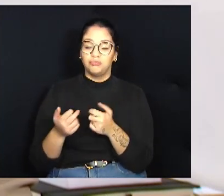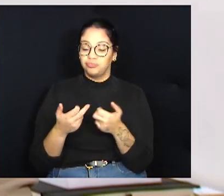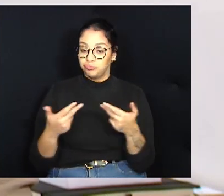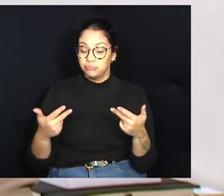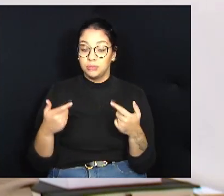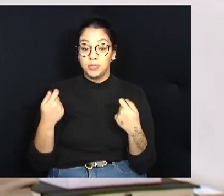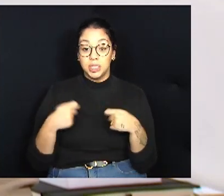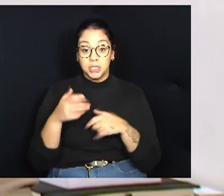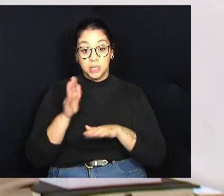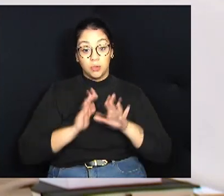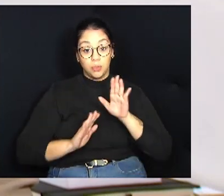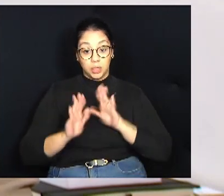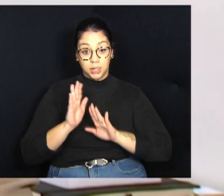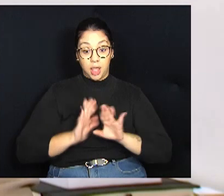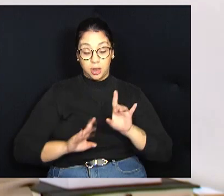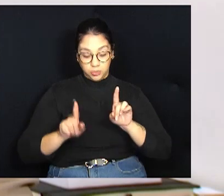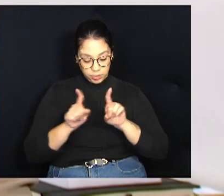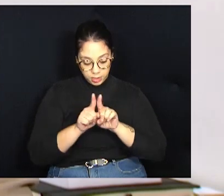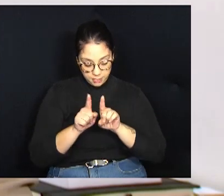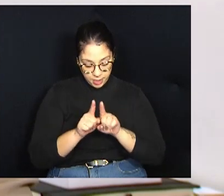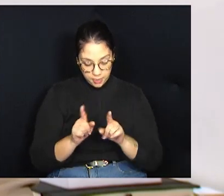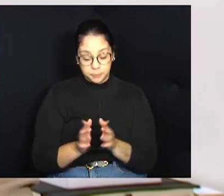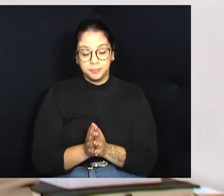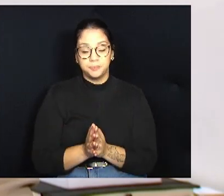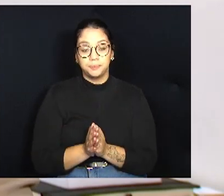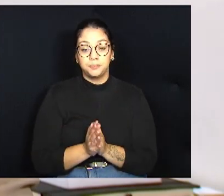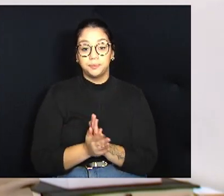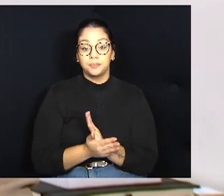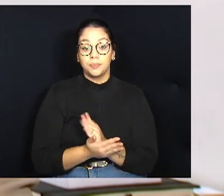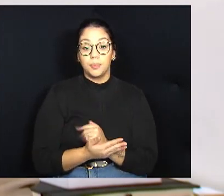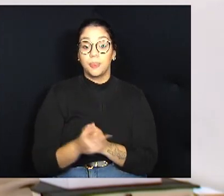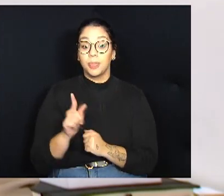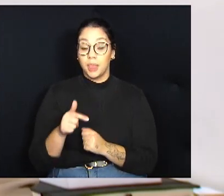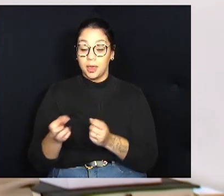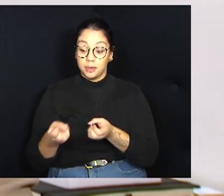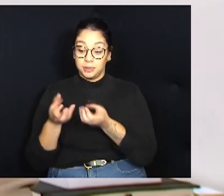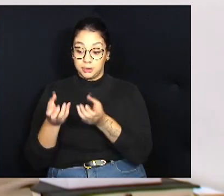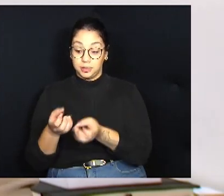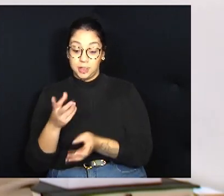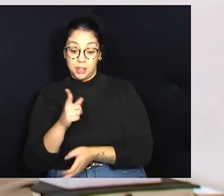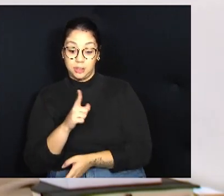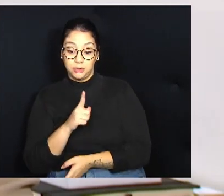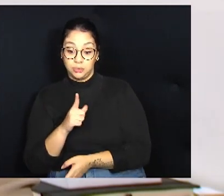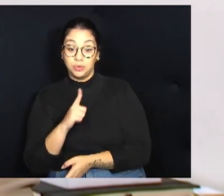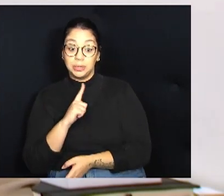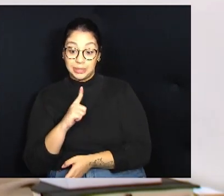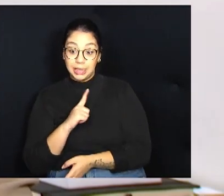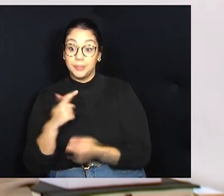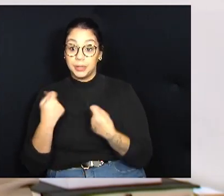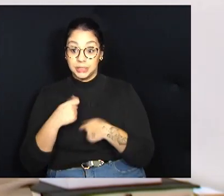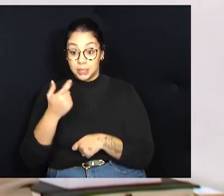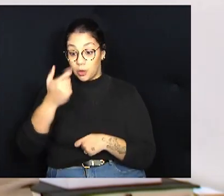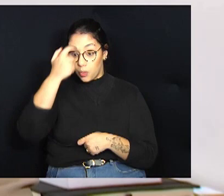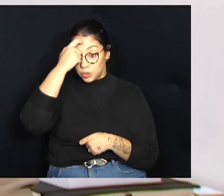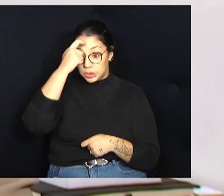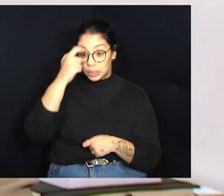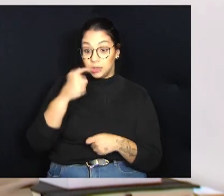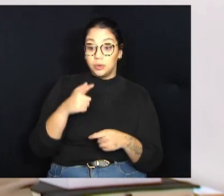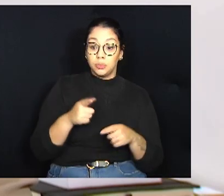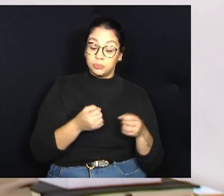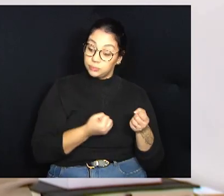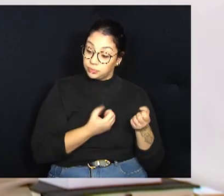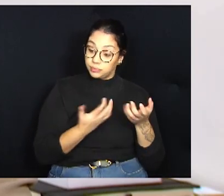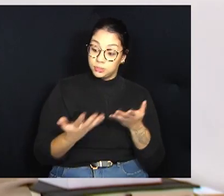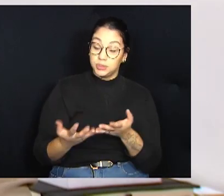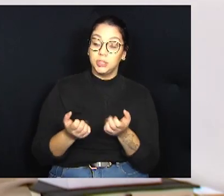um cuidado com isso. Inclusive, para o detentor do dado, ele precisa estar ciente desse compartilhamento